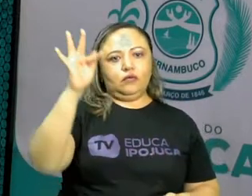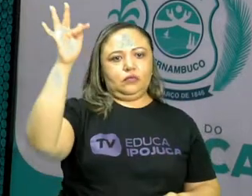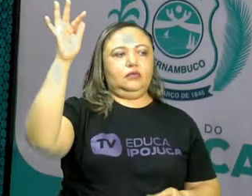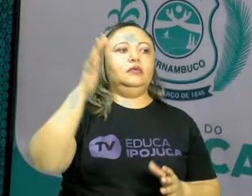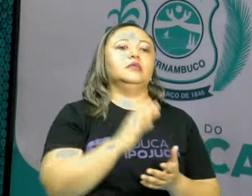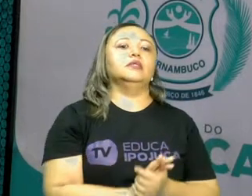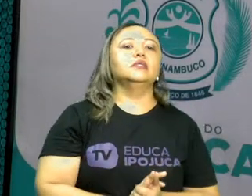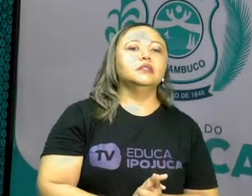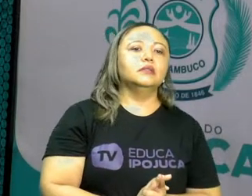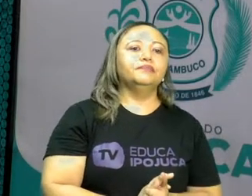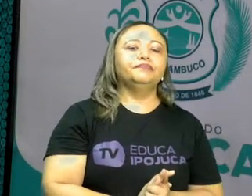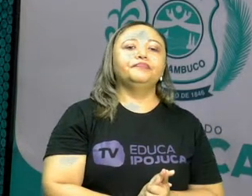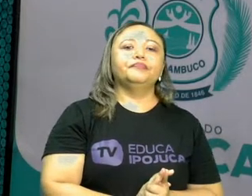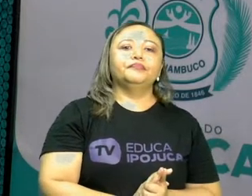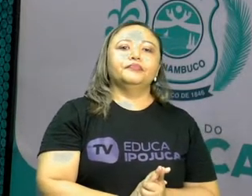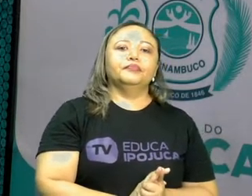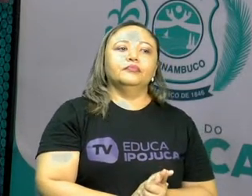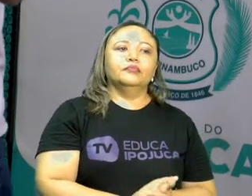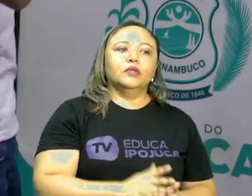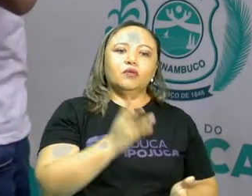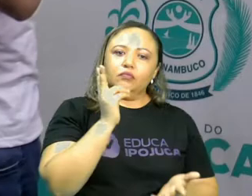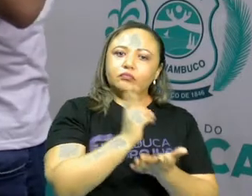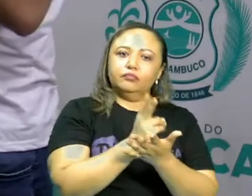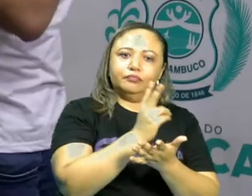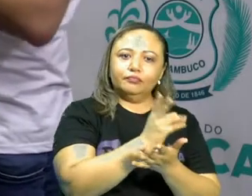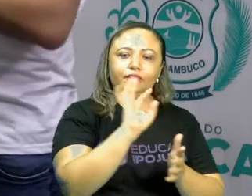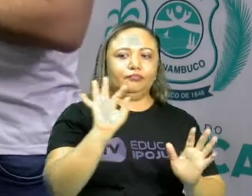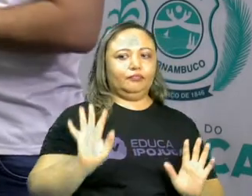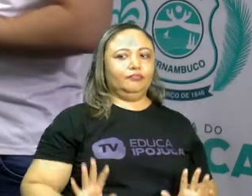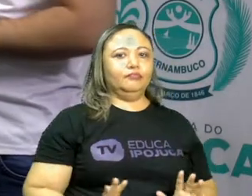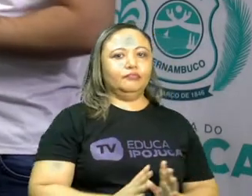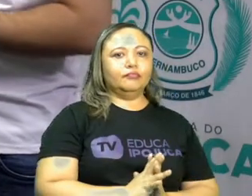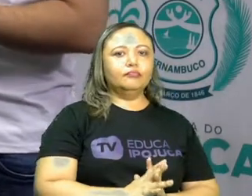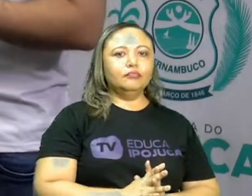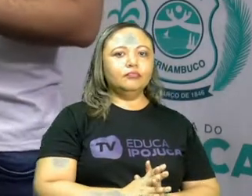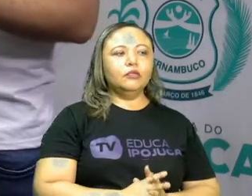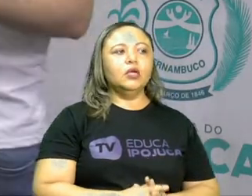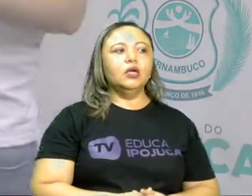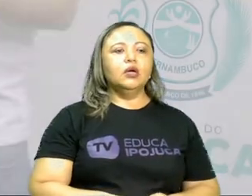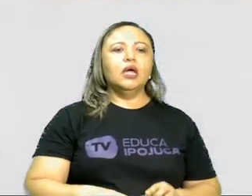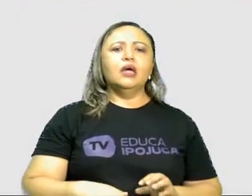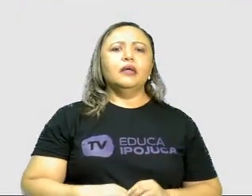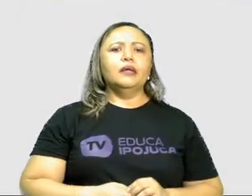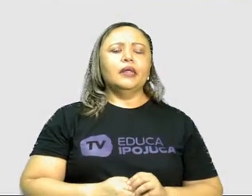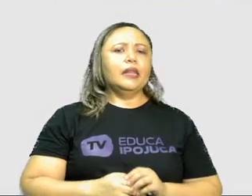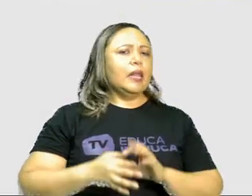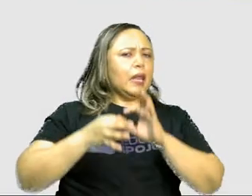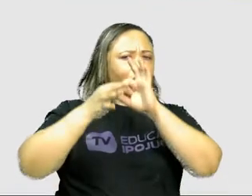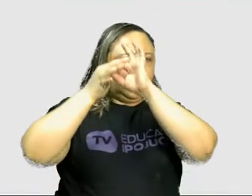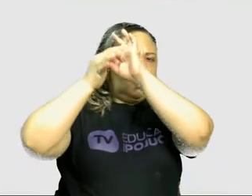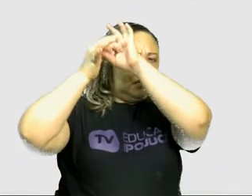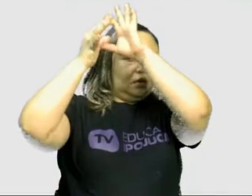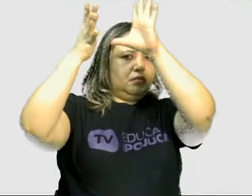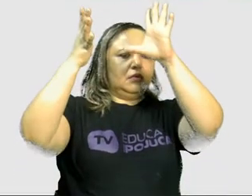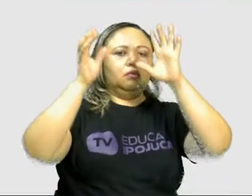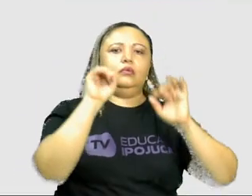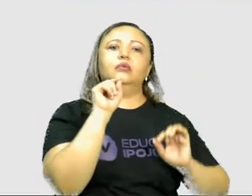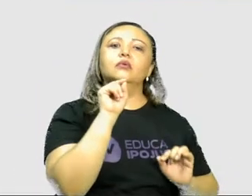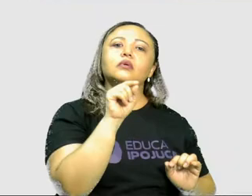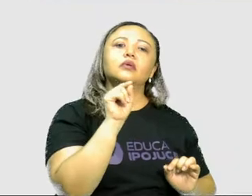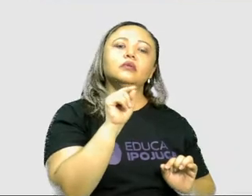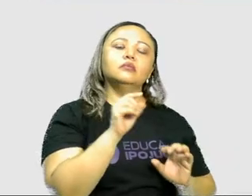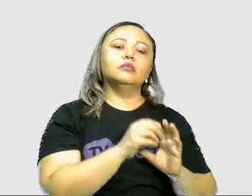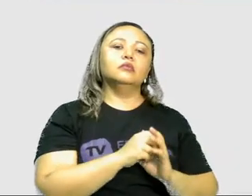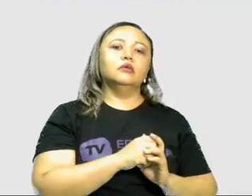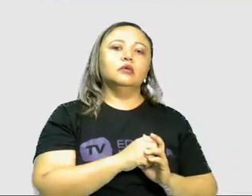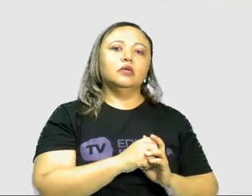Regime. Ok? Vamos continuar, então. E o liberalismo, né? O que é que era o liberalismo, então? O